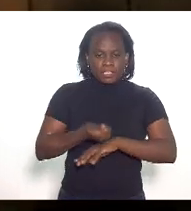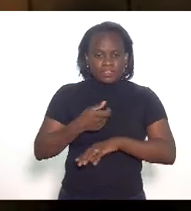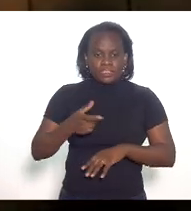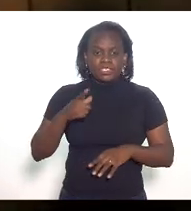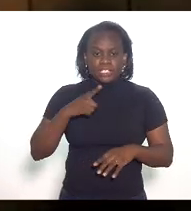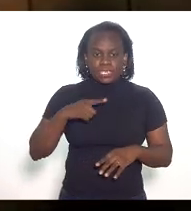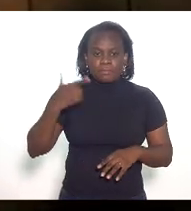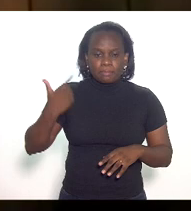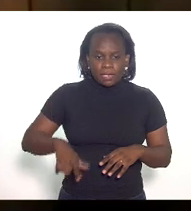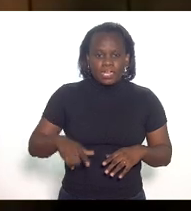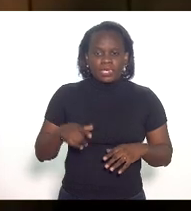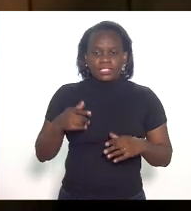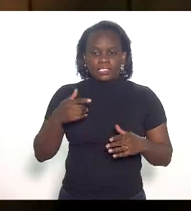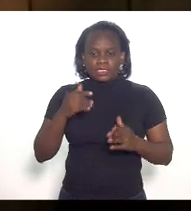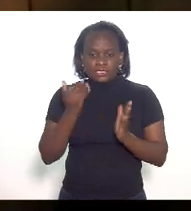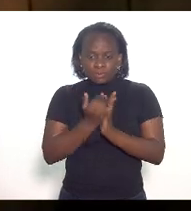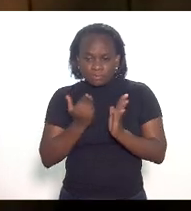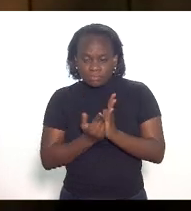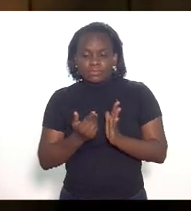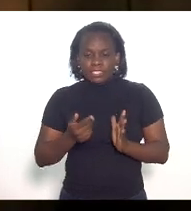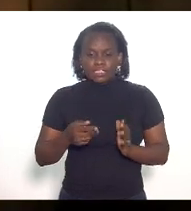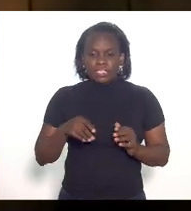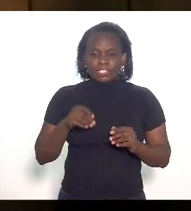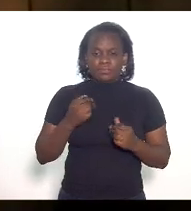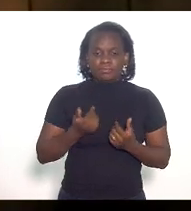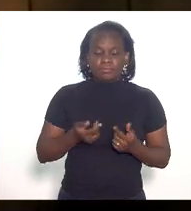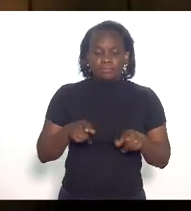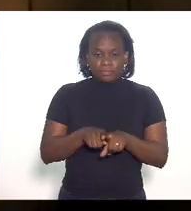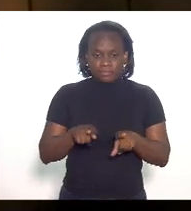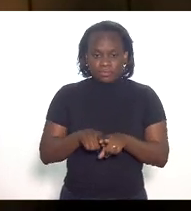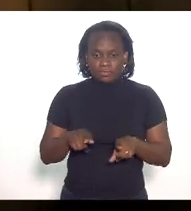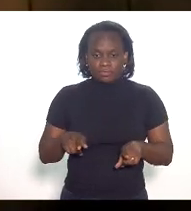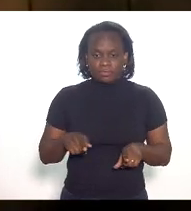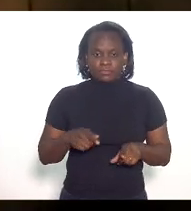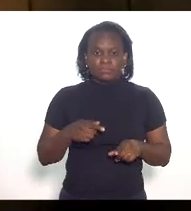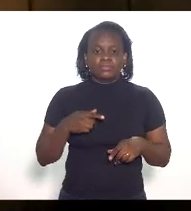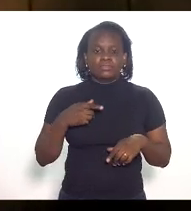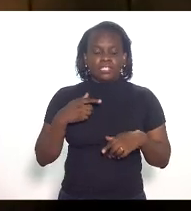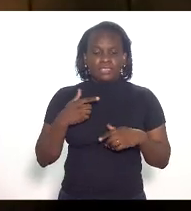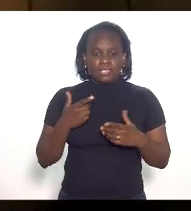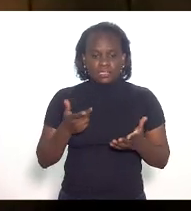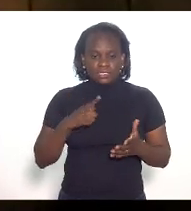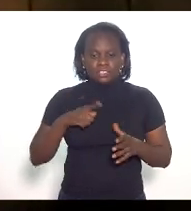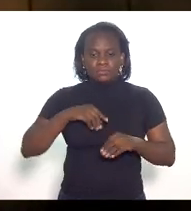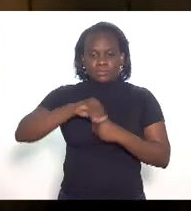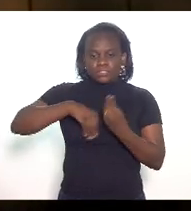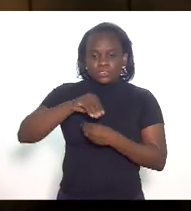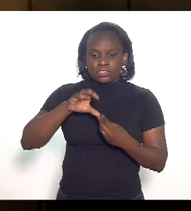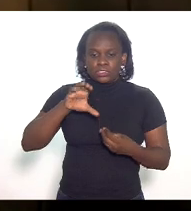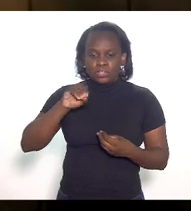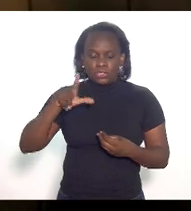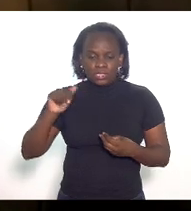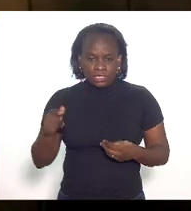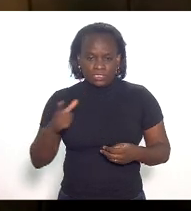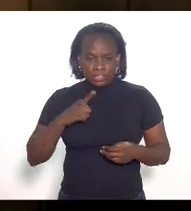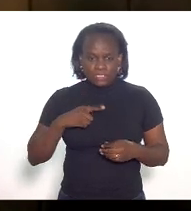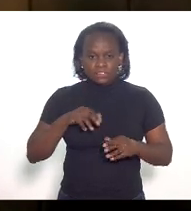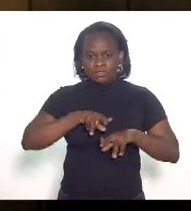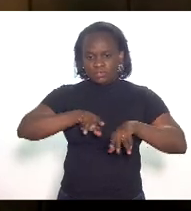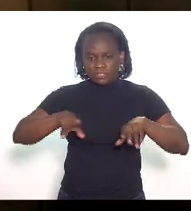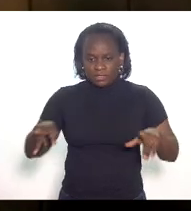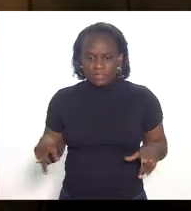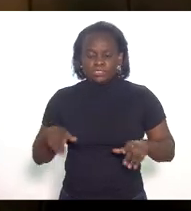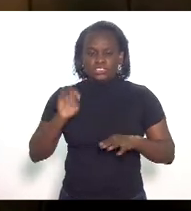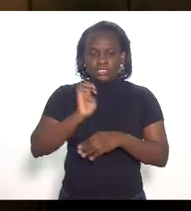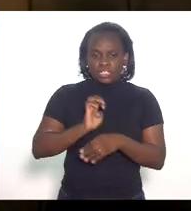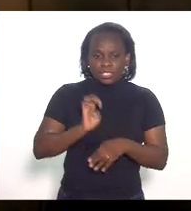mais oneroso ou idêntico e o risco da gente fazer um mix de colas trazendo dispositivos de diferentes